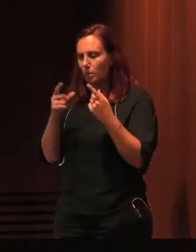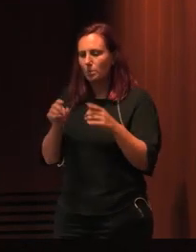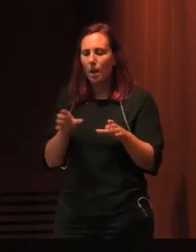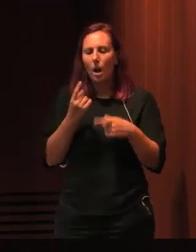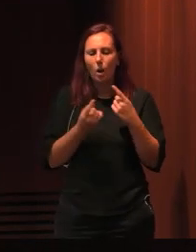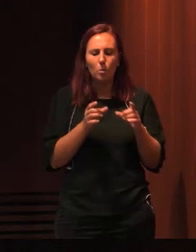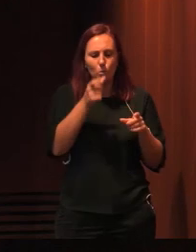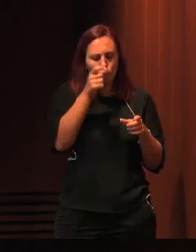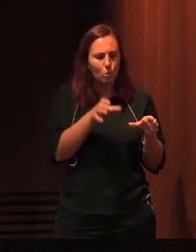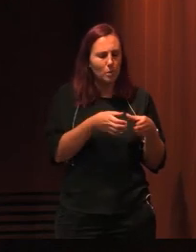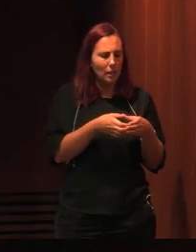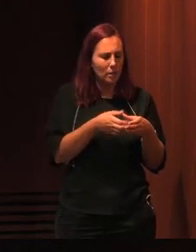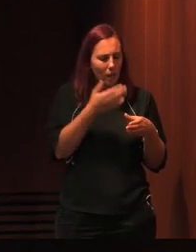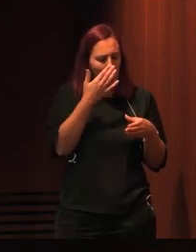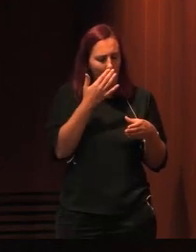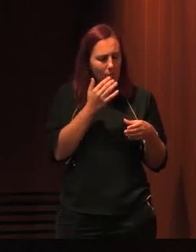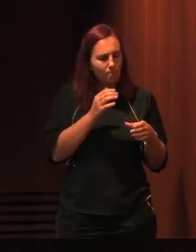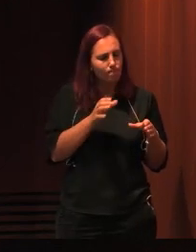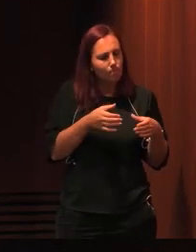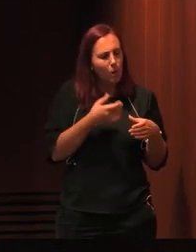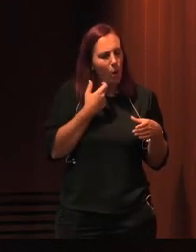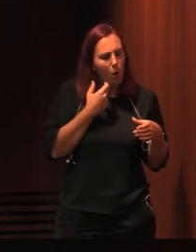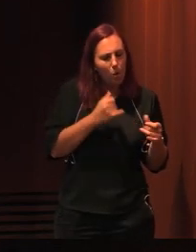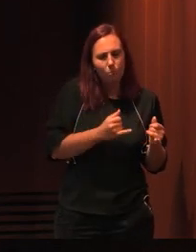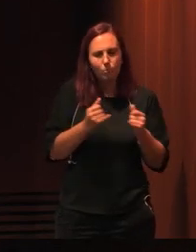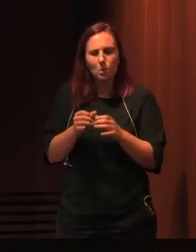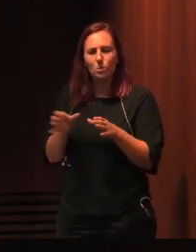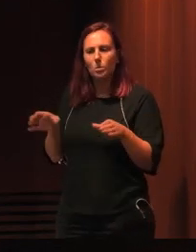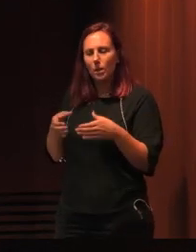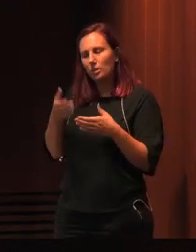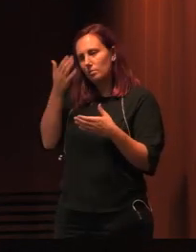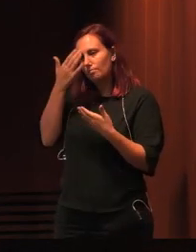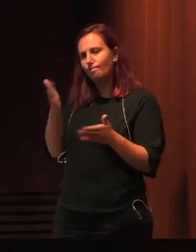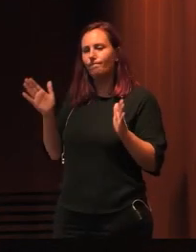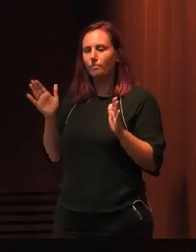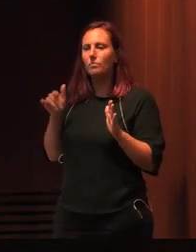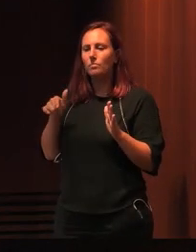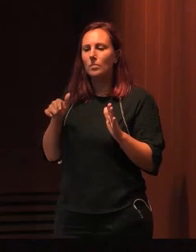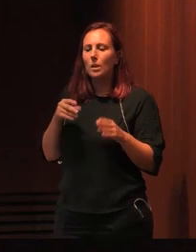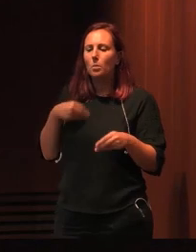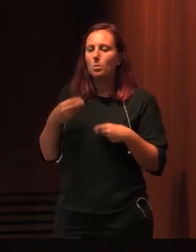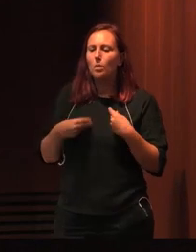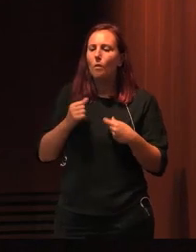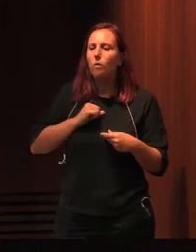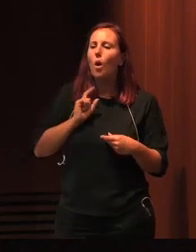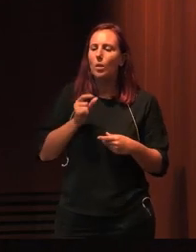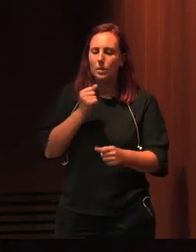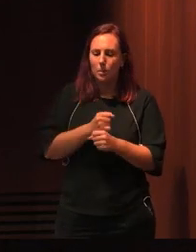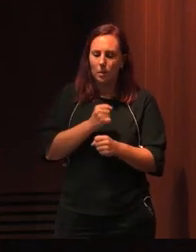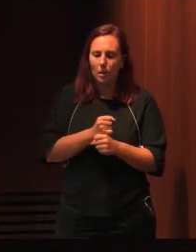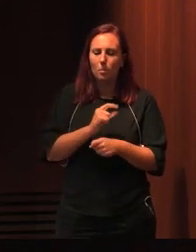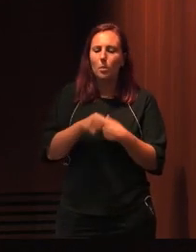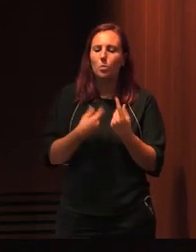fechadas e condicionadas e as desejavelmente mais abertas. Tem sido preocupação nossa trabalhar para que os nossos